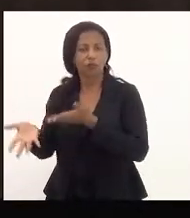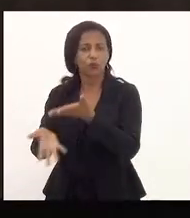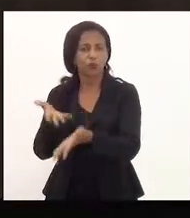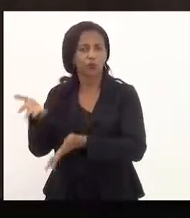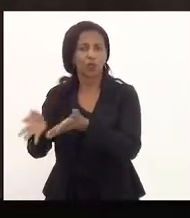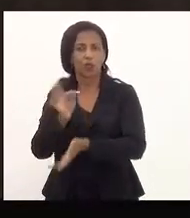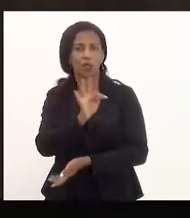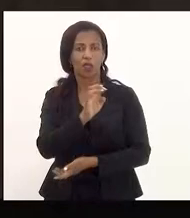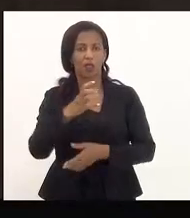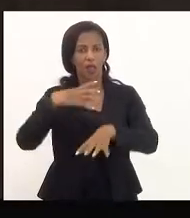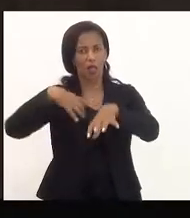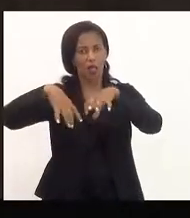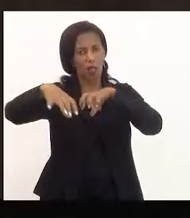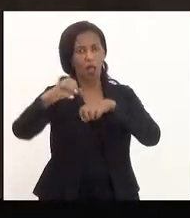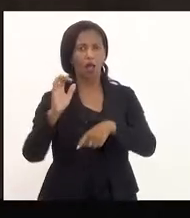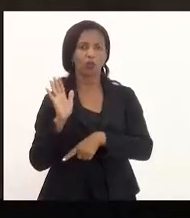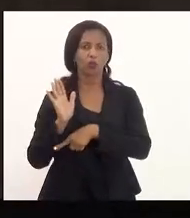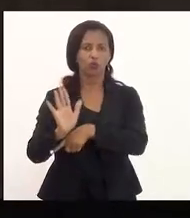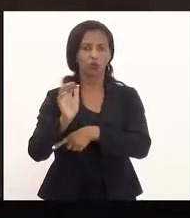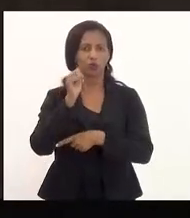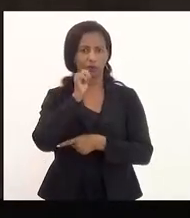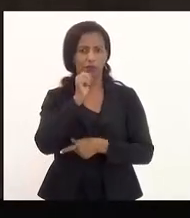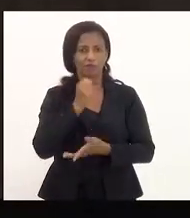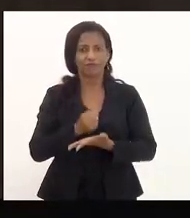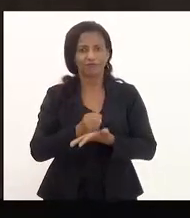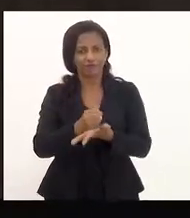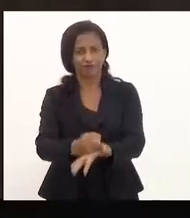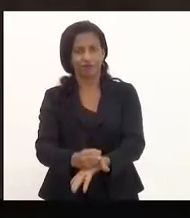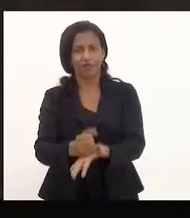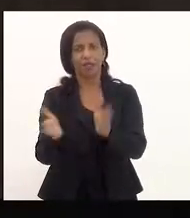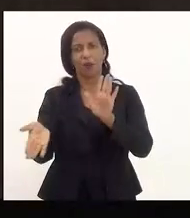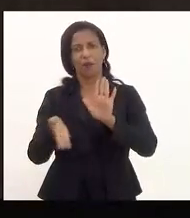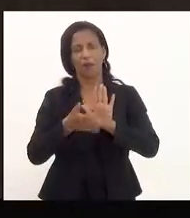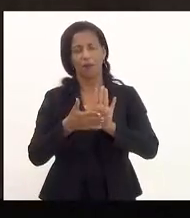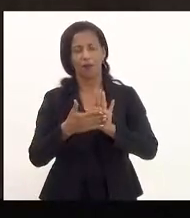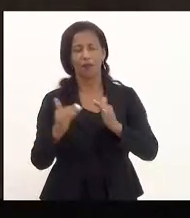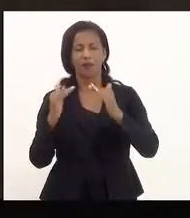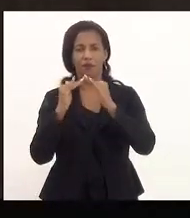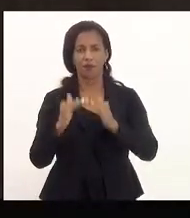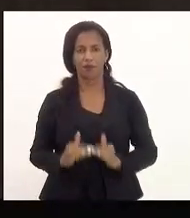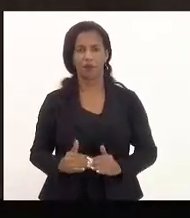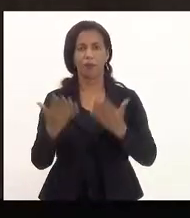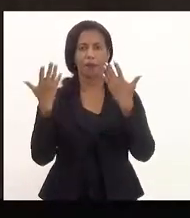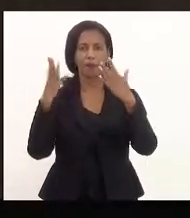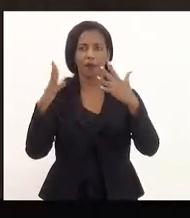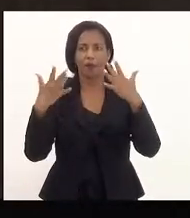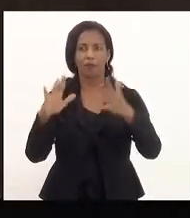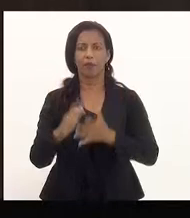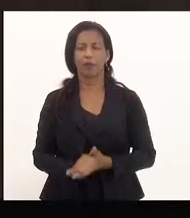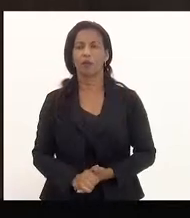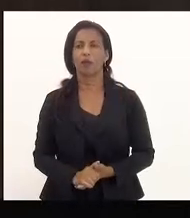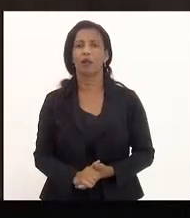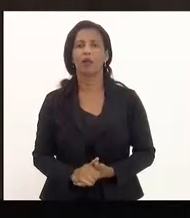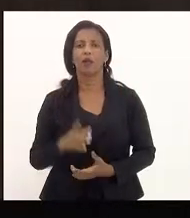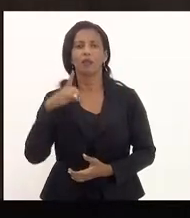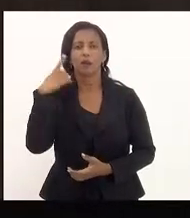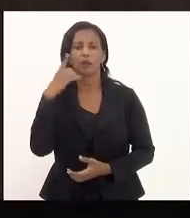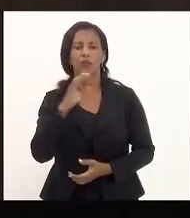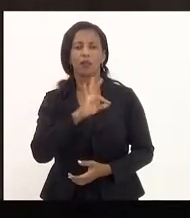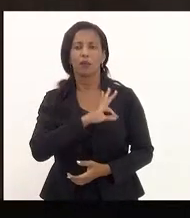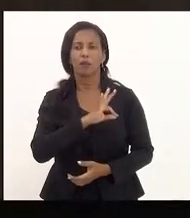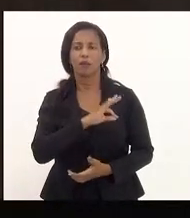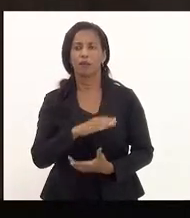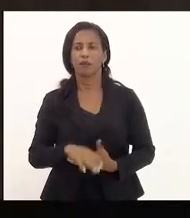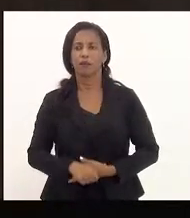telemedicina vem no socorro dessas mulheres. Então, o Parecer é favorável, parabenizando a autora, a deputada Marta